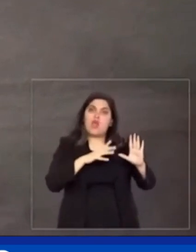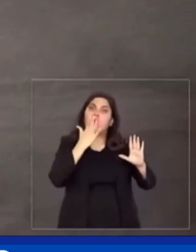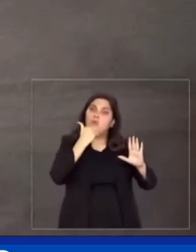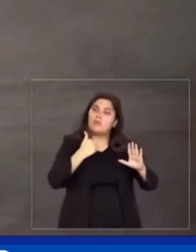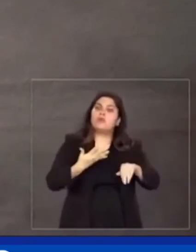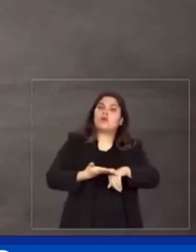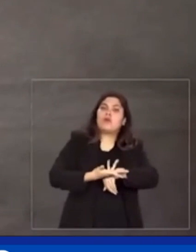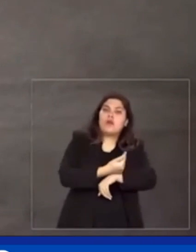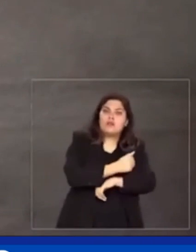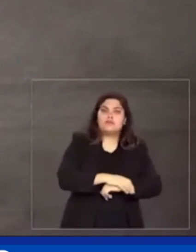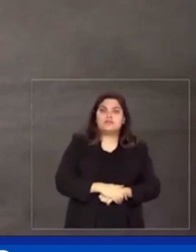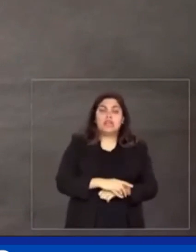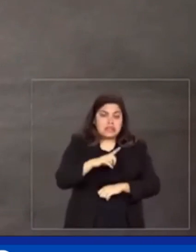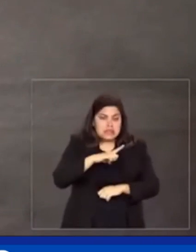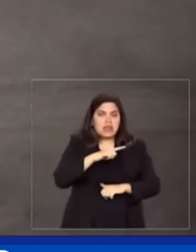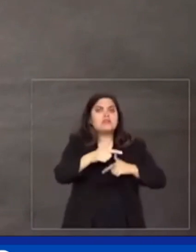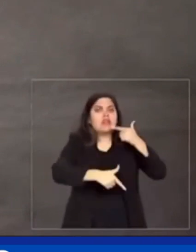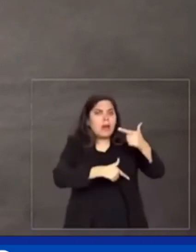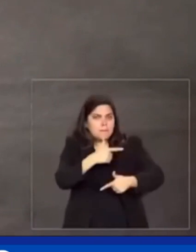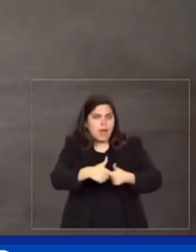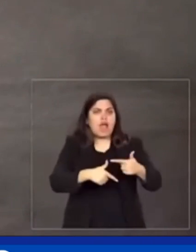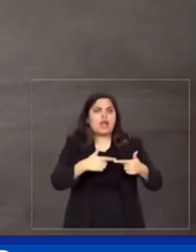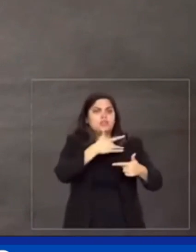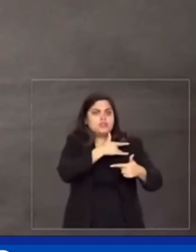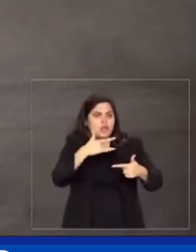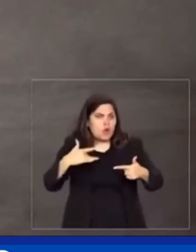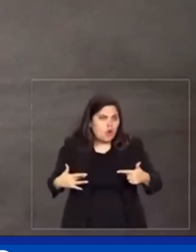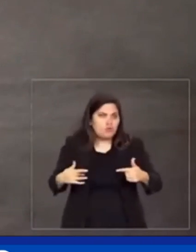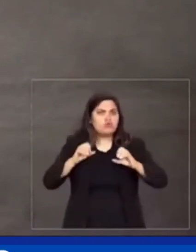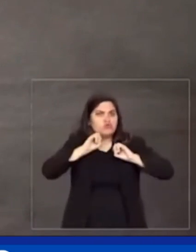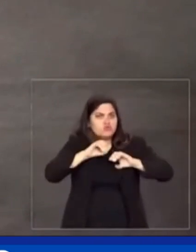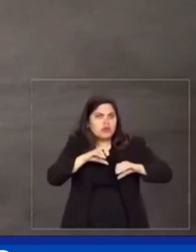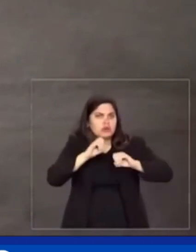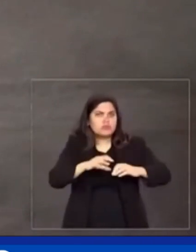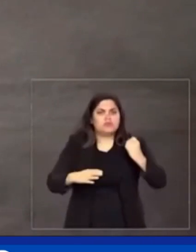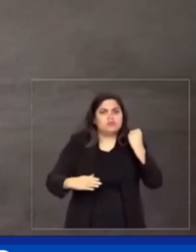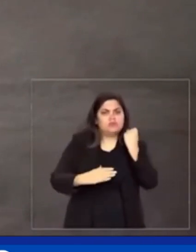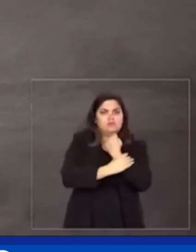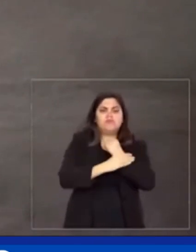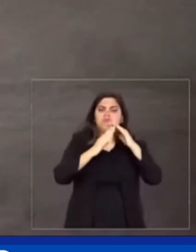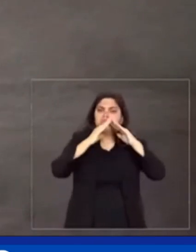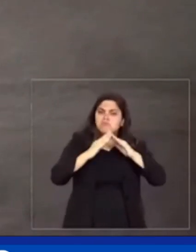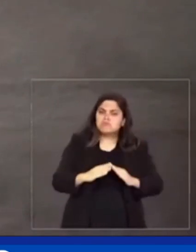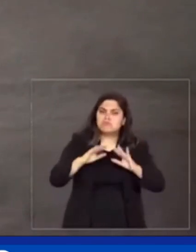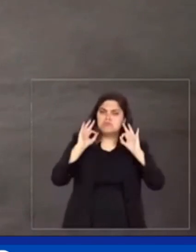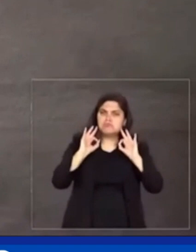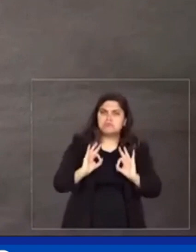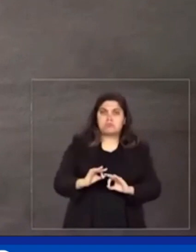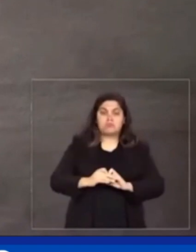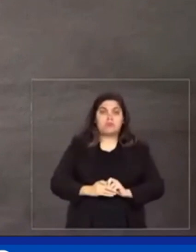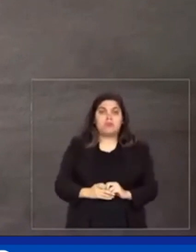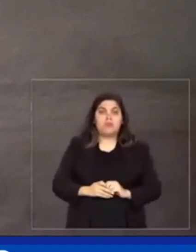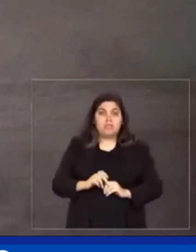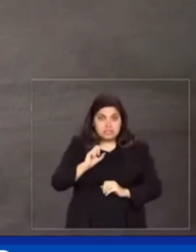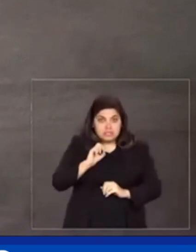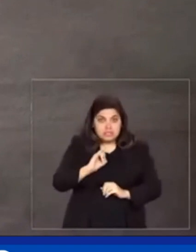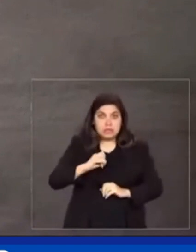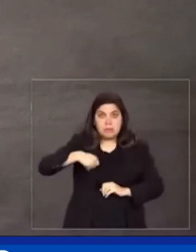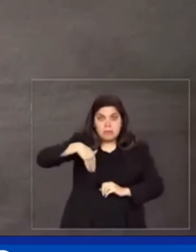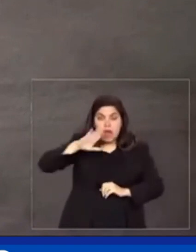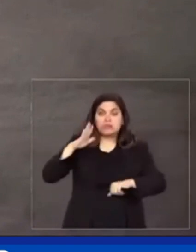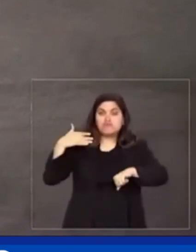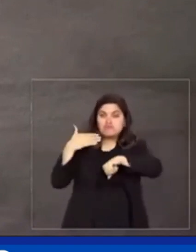qualidade é ter emprego saúde educação segurança e moradia. Quanto maior a